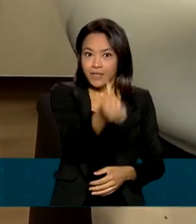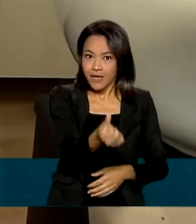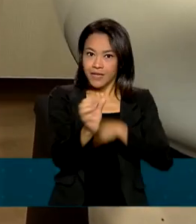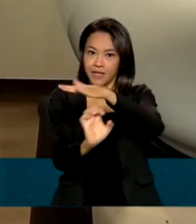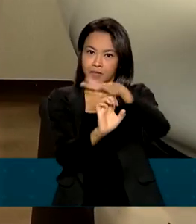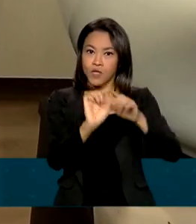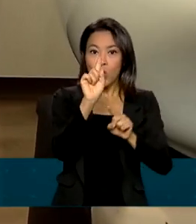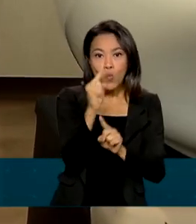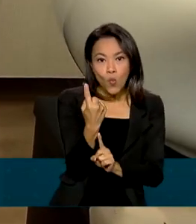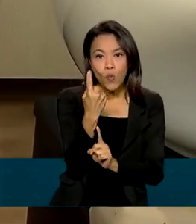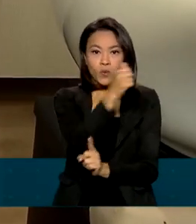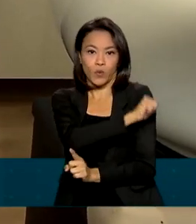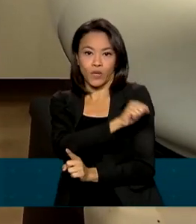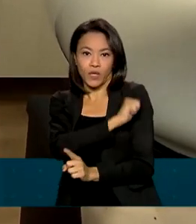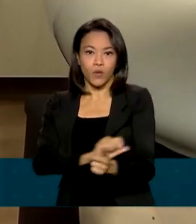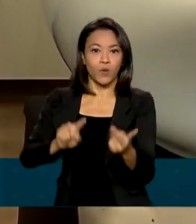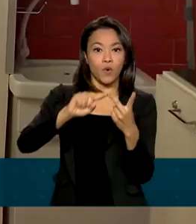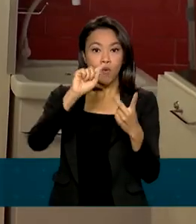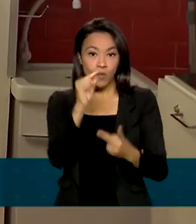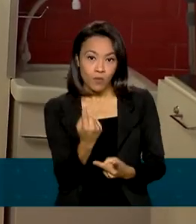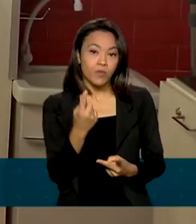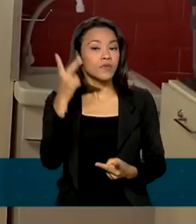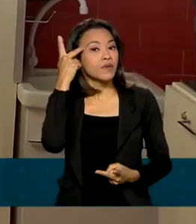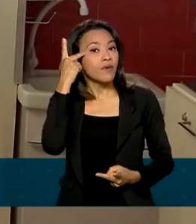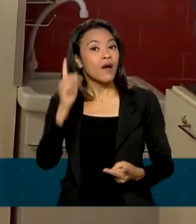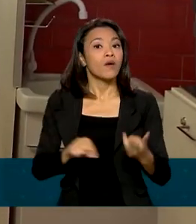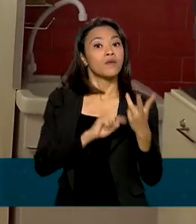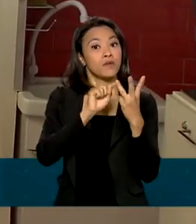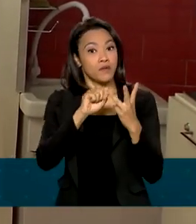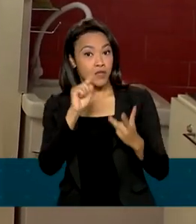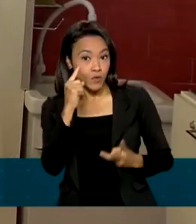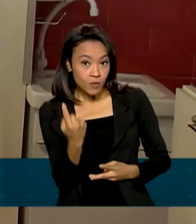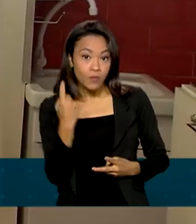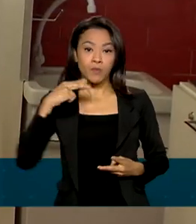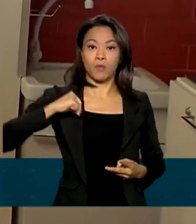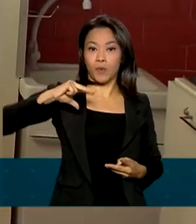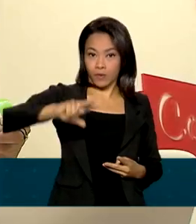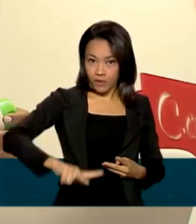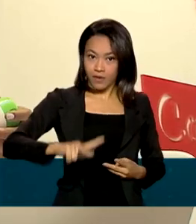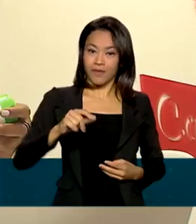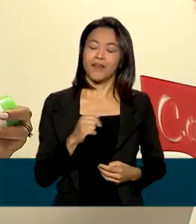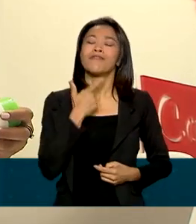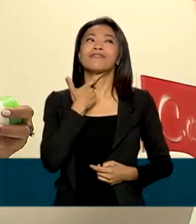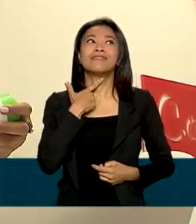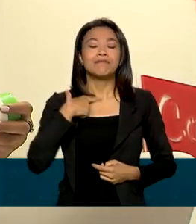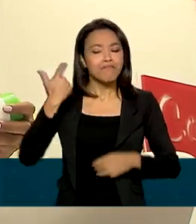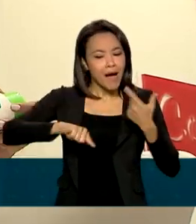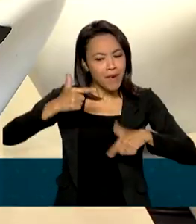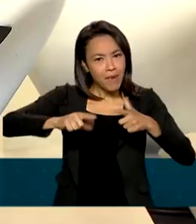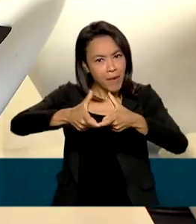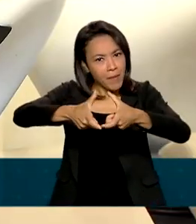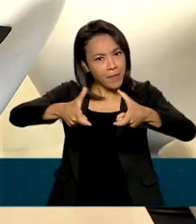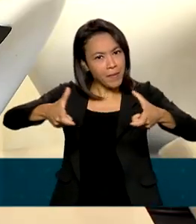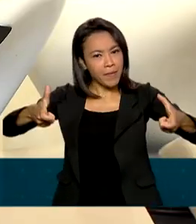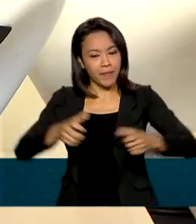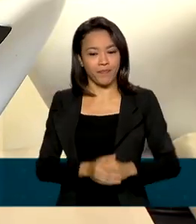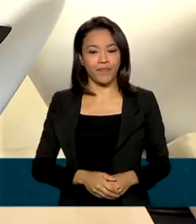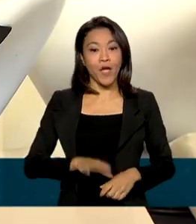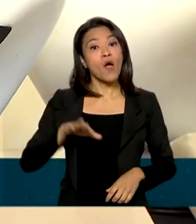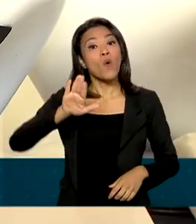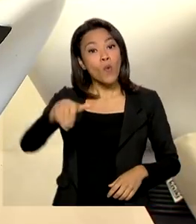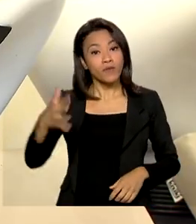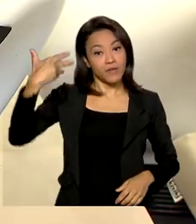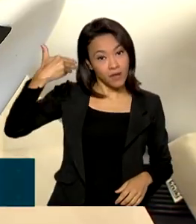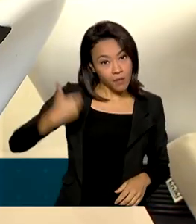uma no Rio de Janeiro, uma em São Paulo e uma em Portugal. E a vontade é de crescer ainda mais. Quando você é mulher,